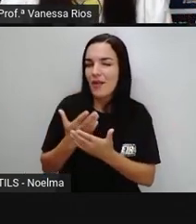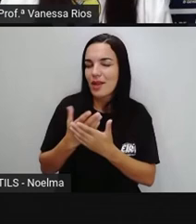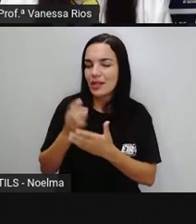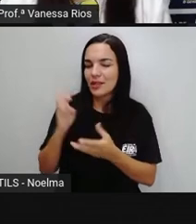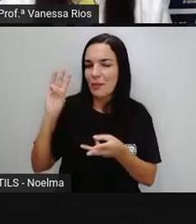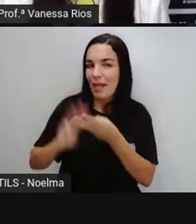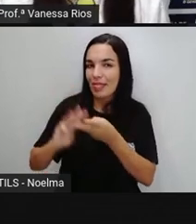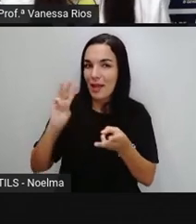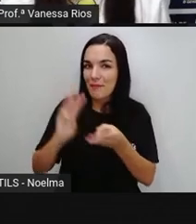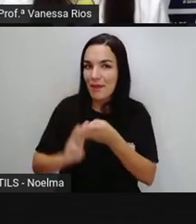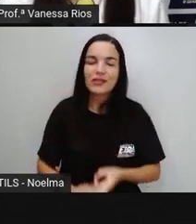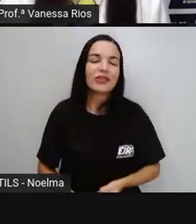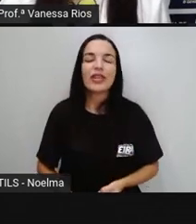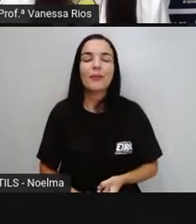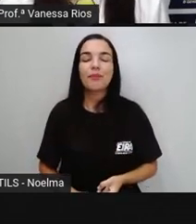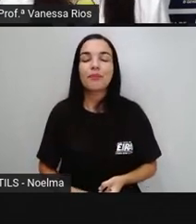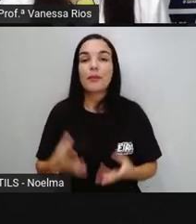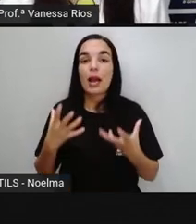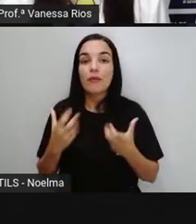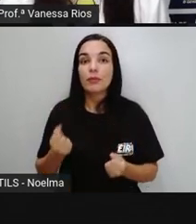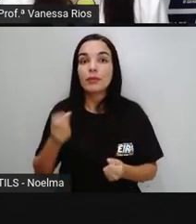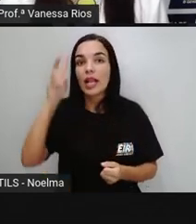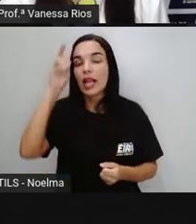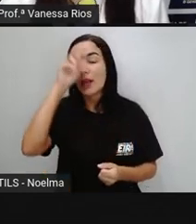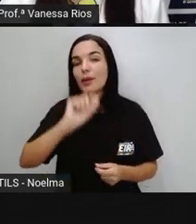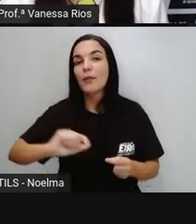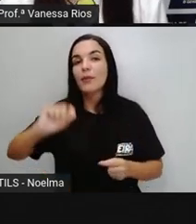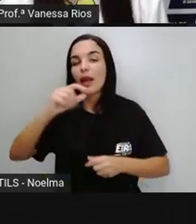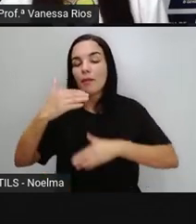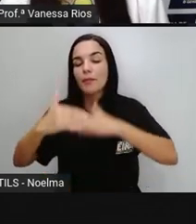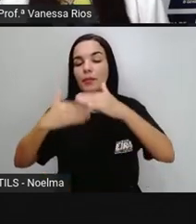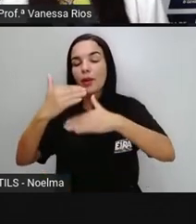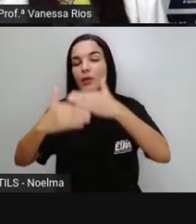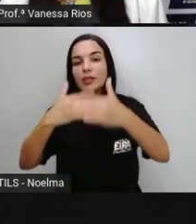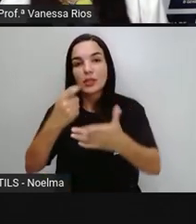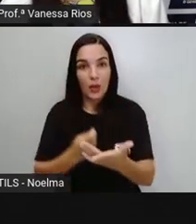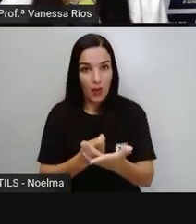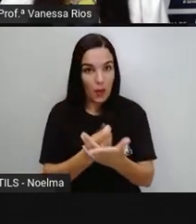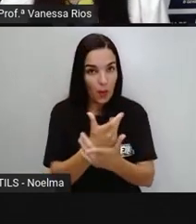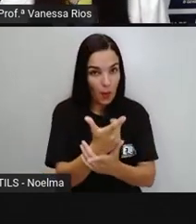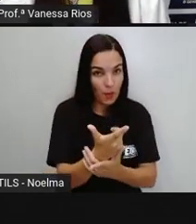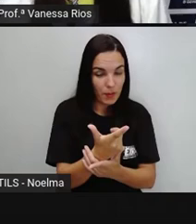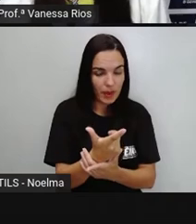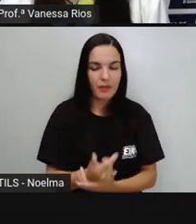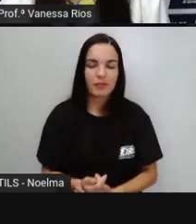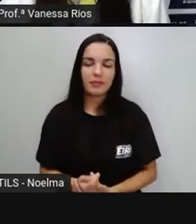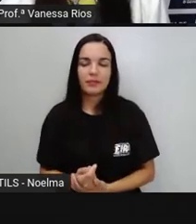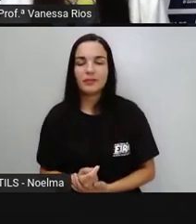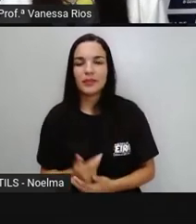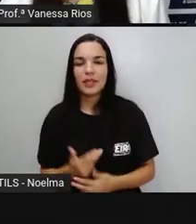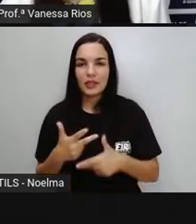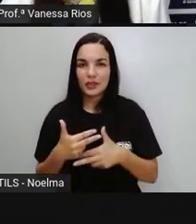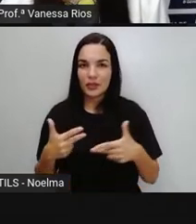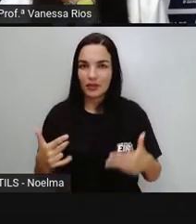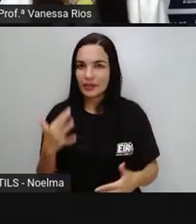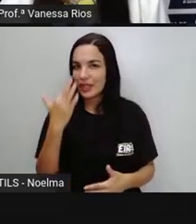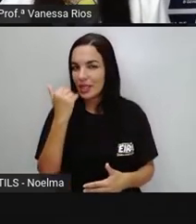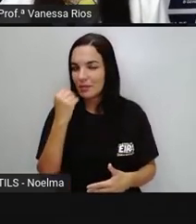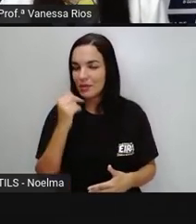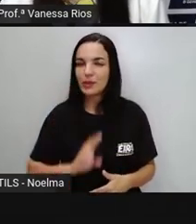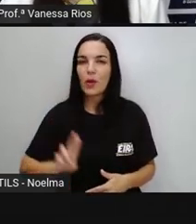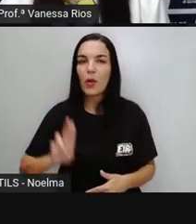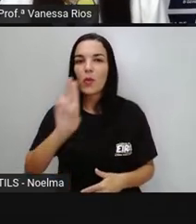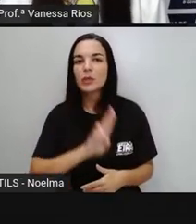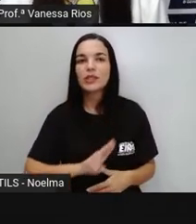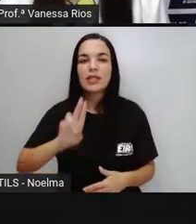matemática A gente vai lembrar Que esse processo De compra E de venda Dos diversos alimentos Que utilizamos No nosso